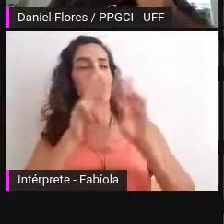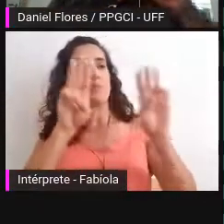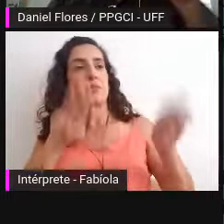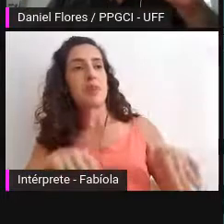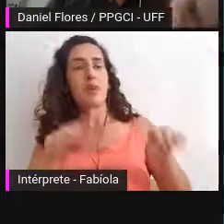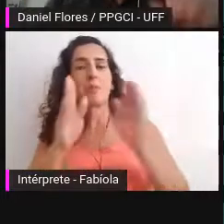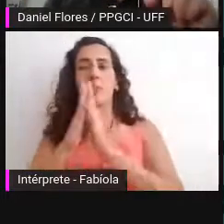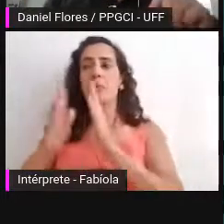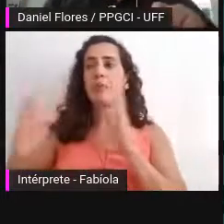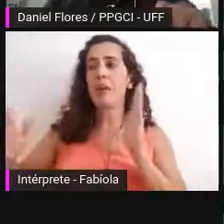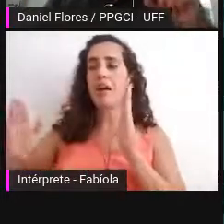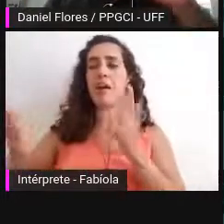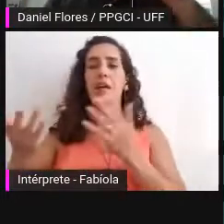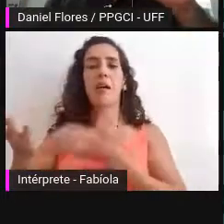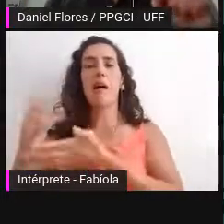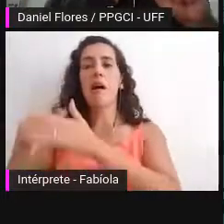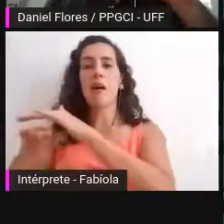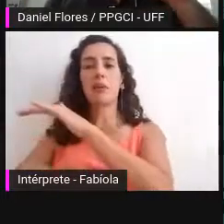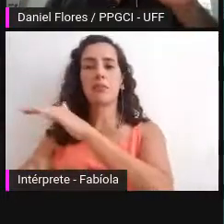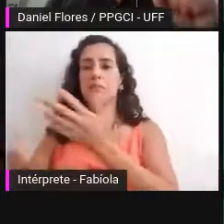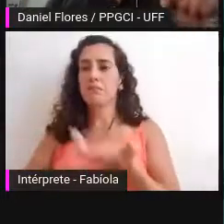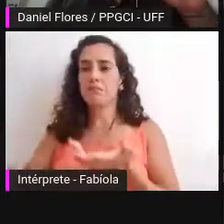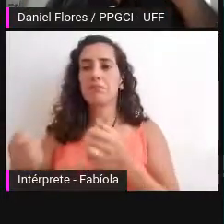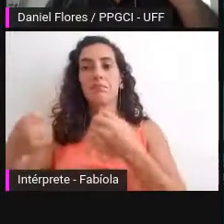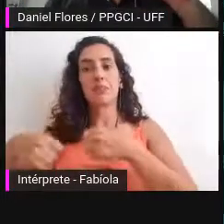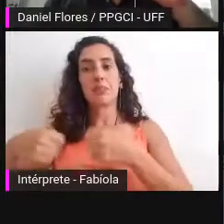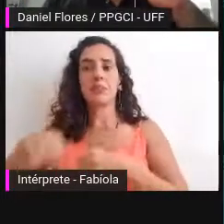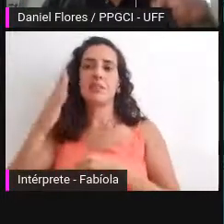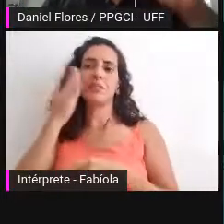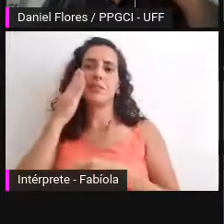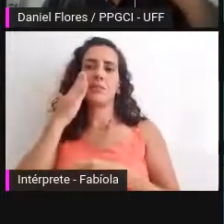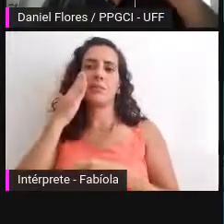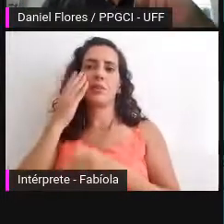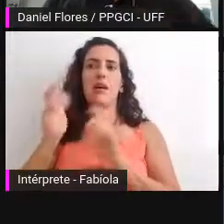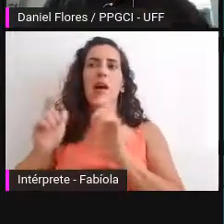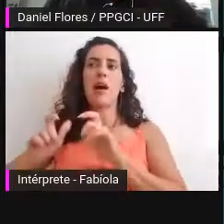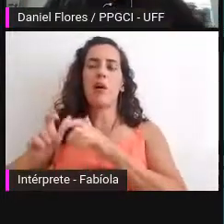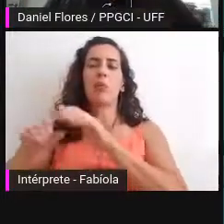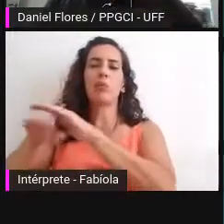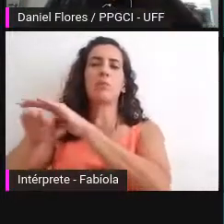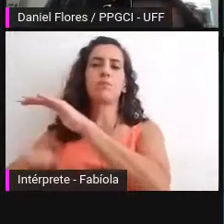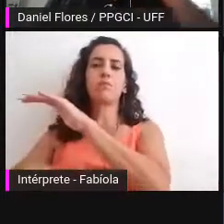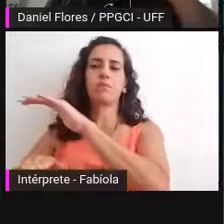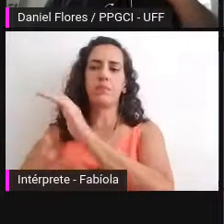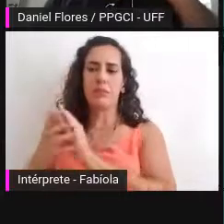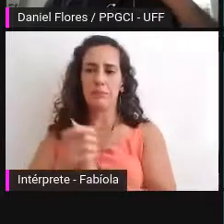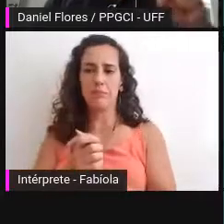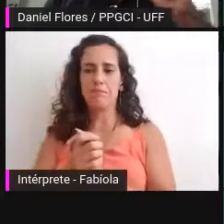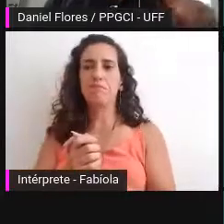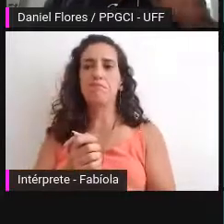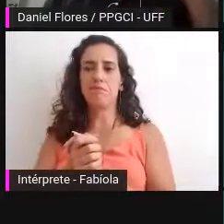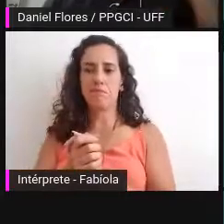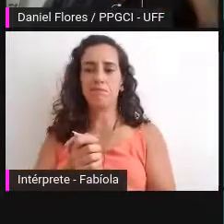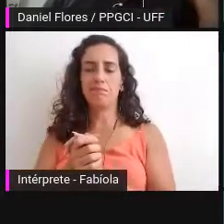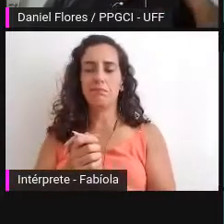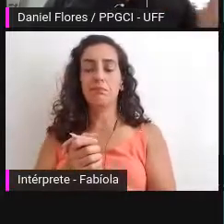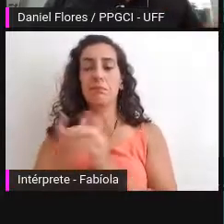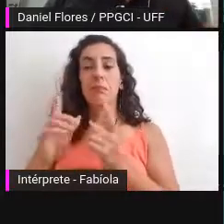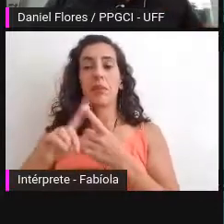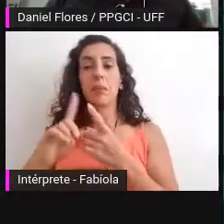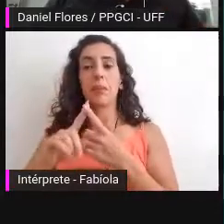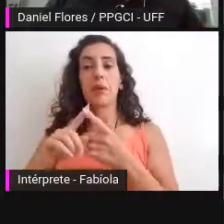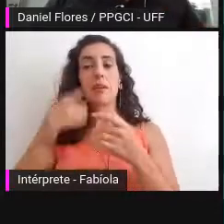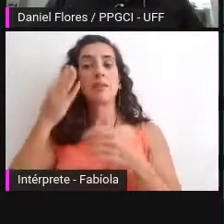tem que considerar a custódia digital compartilhada e distribuída considerar que